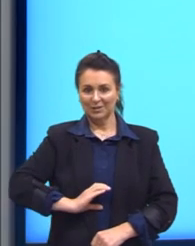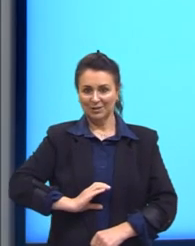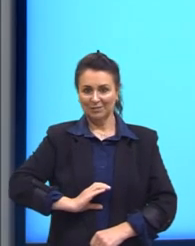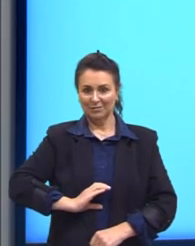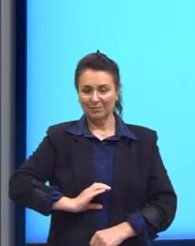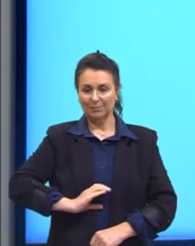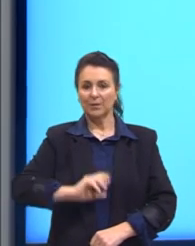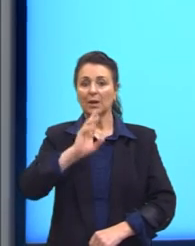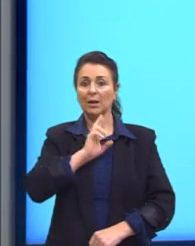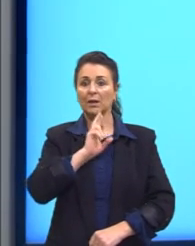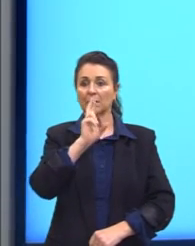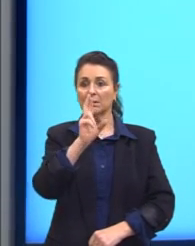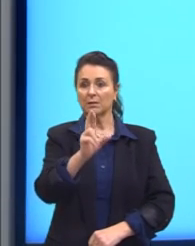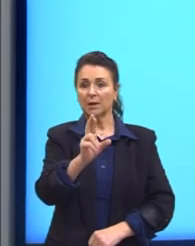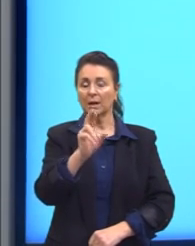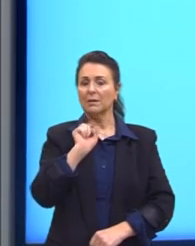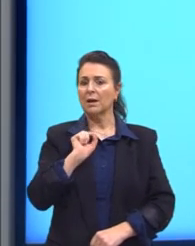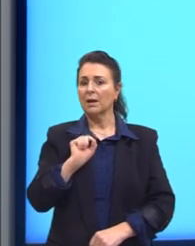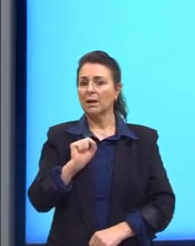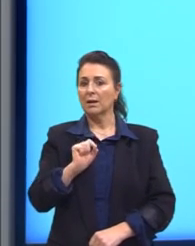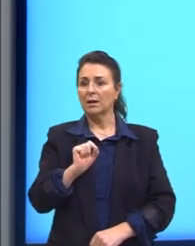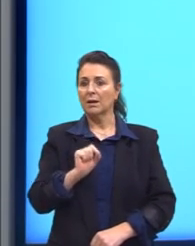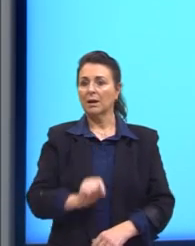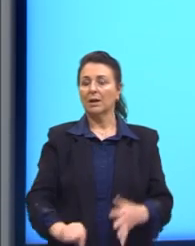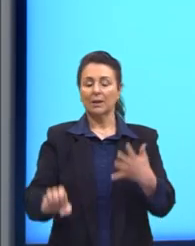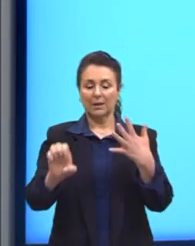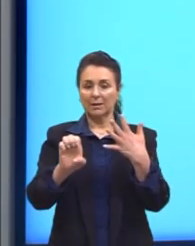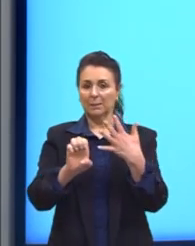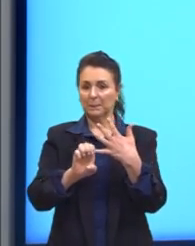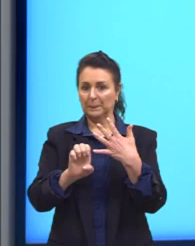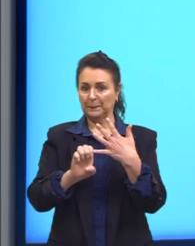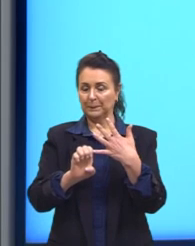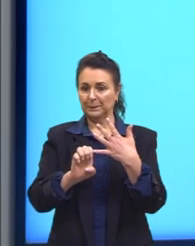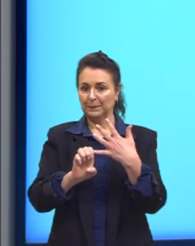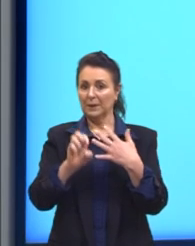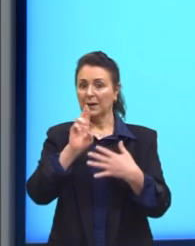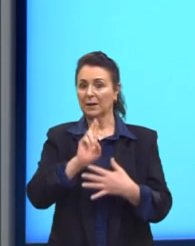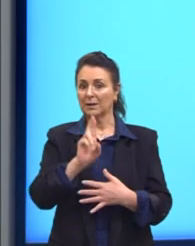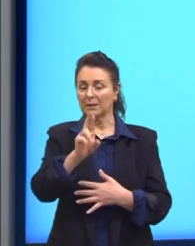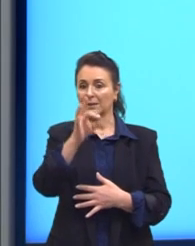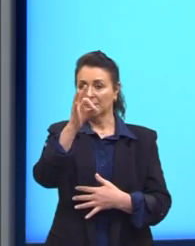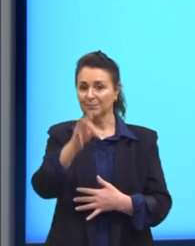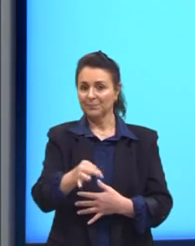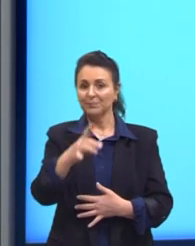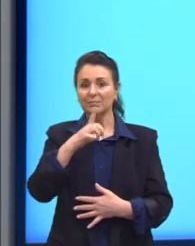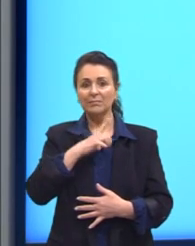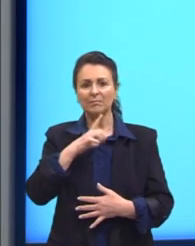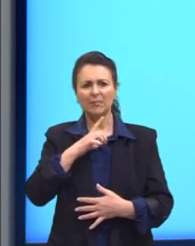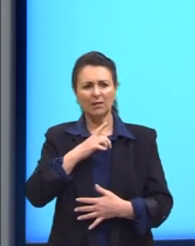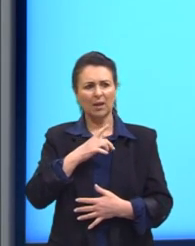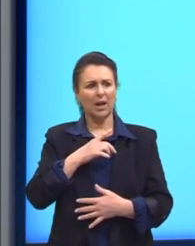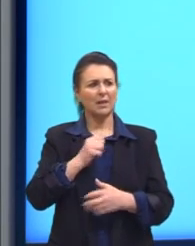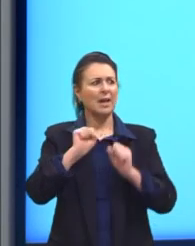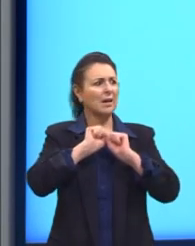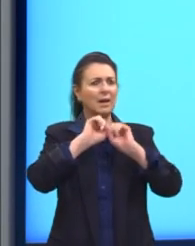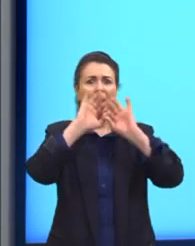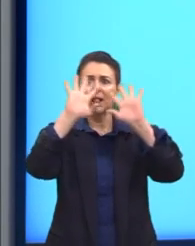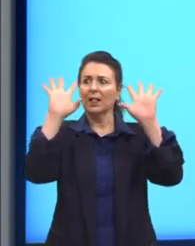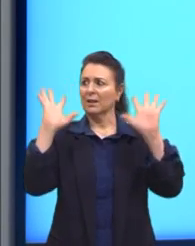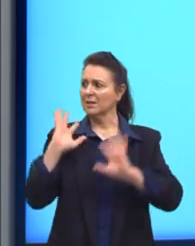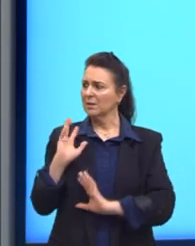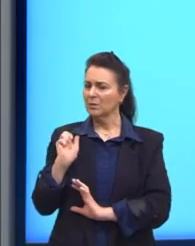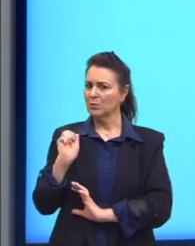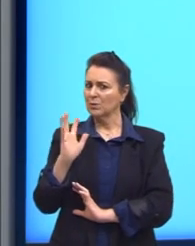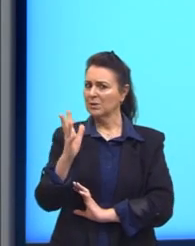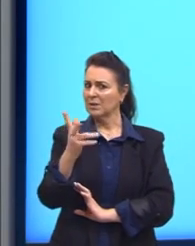resposta aqui seria a letra E. A gente tem essa transparência dos dados,